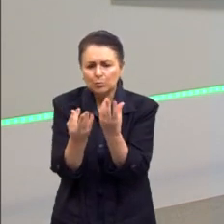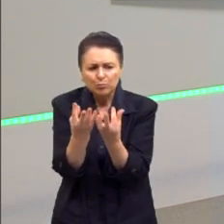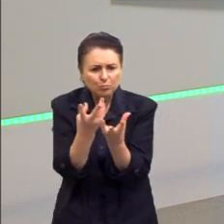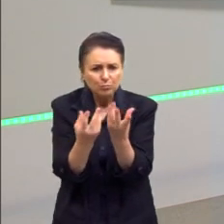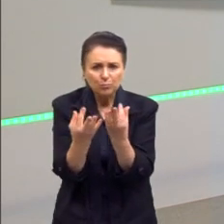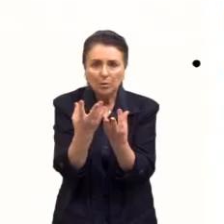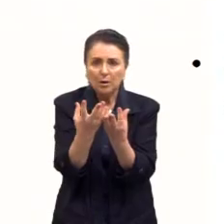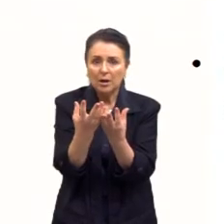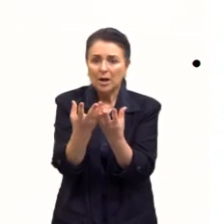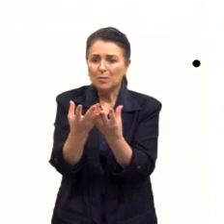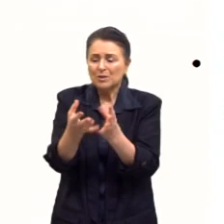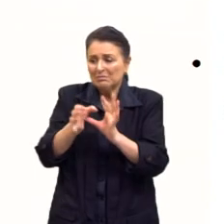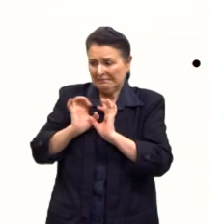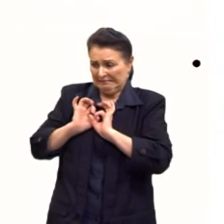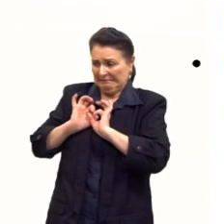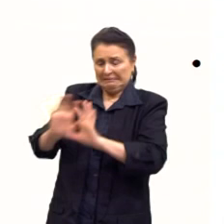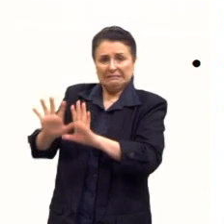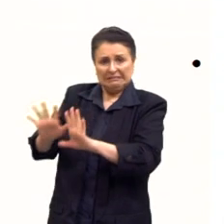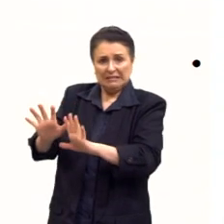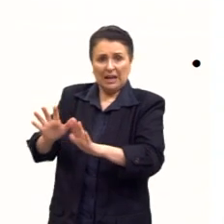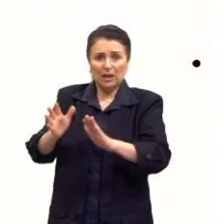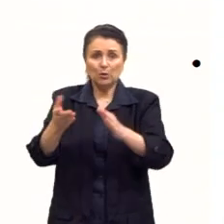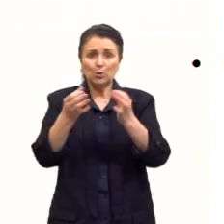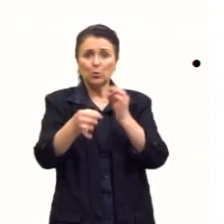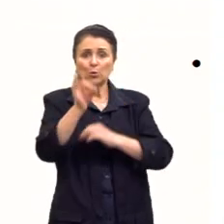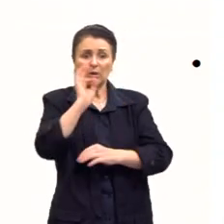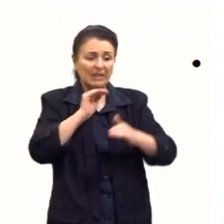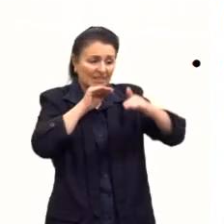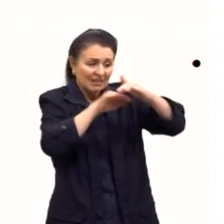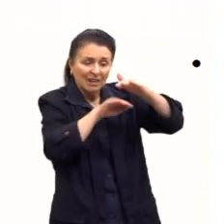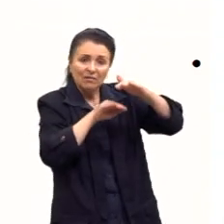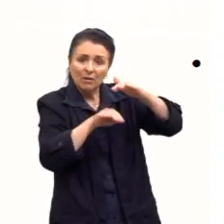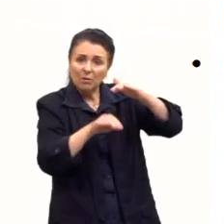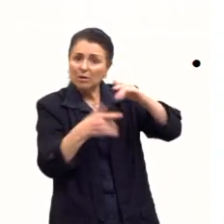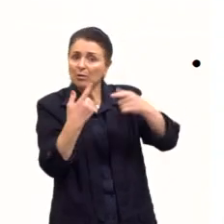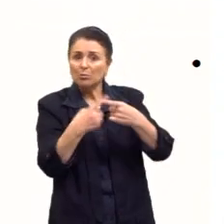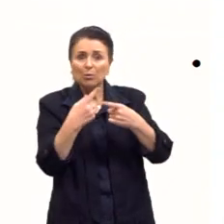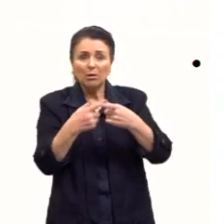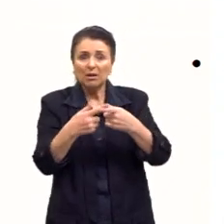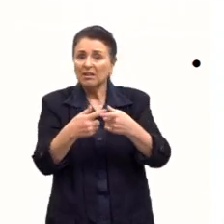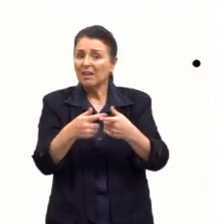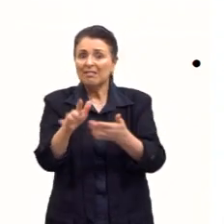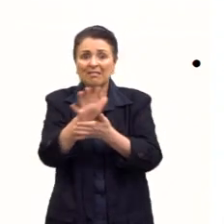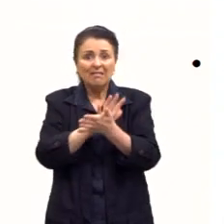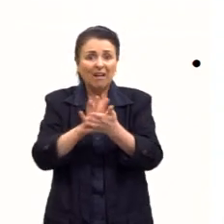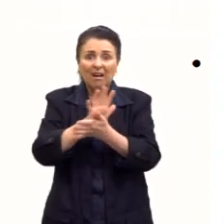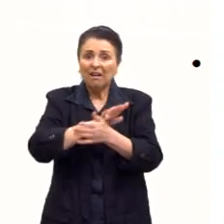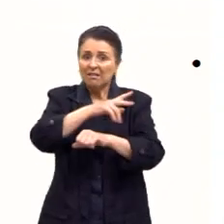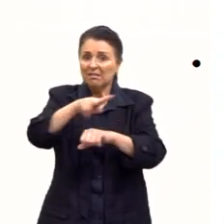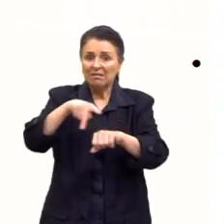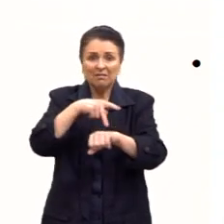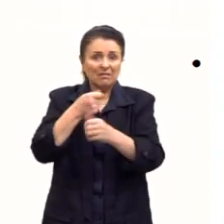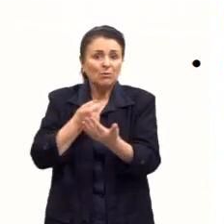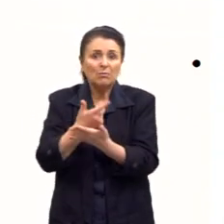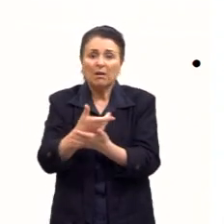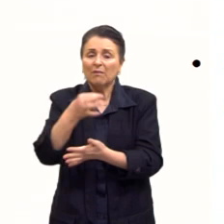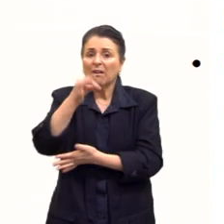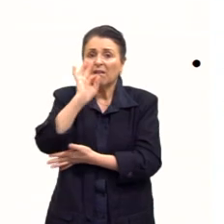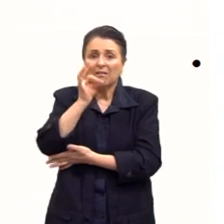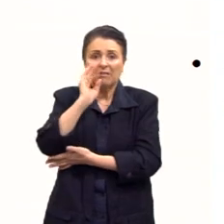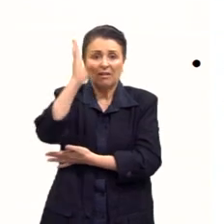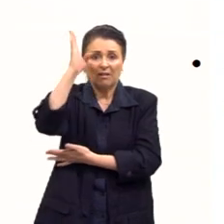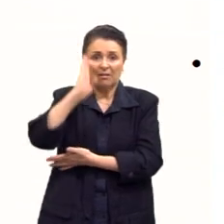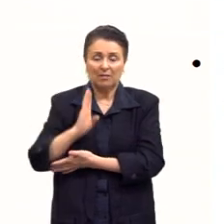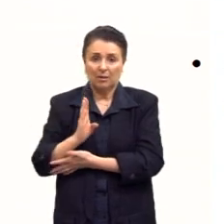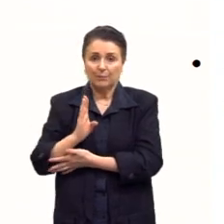estoque, do que havia a mais do produto que não tinha comprador. O Estado brasileiro, então, com o dinheiro dos